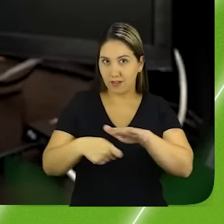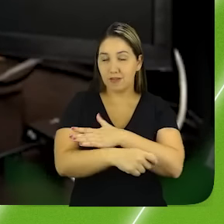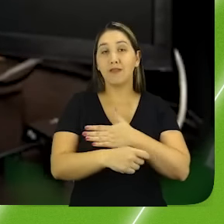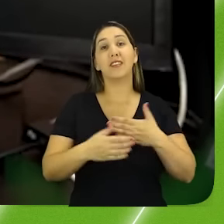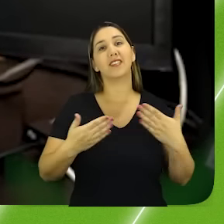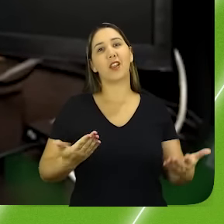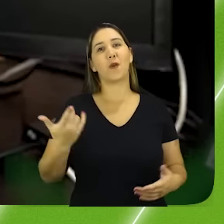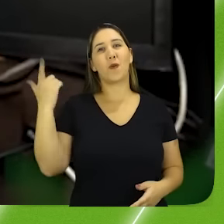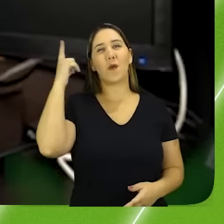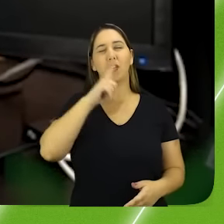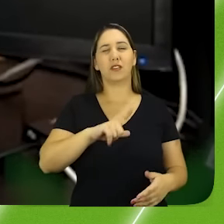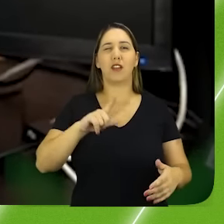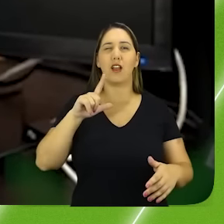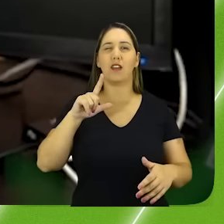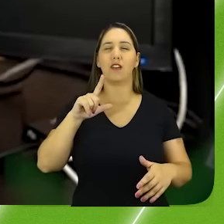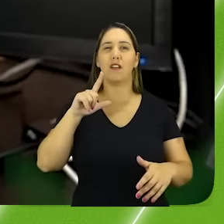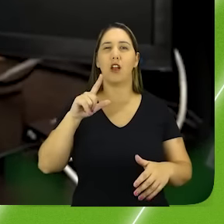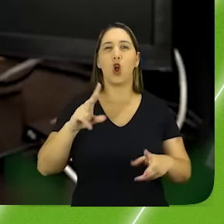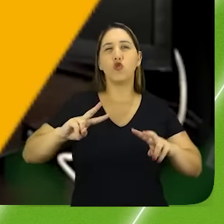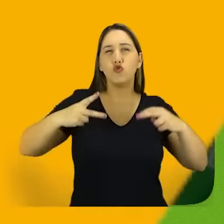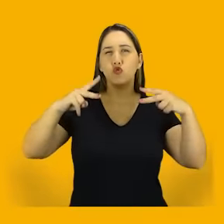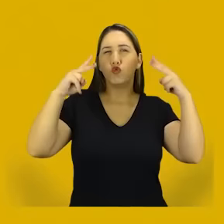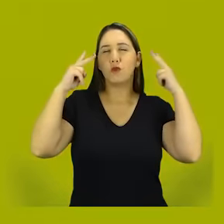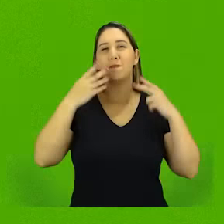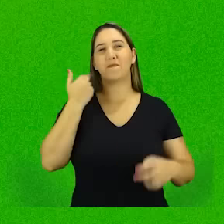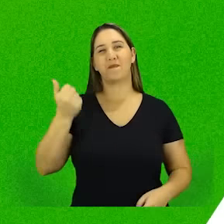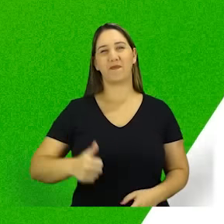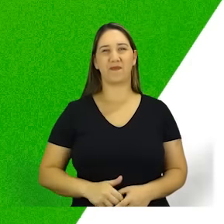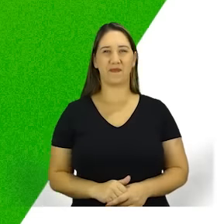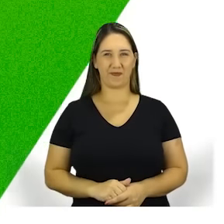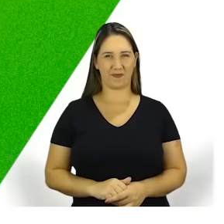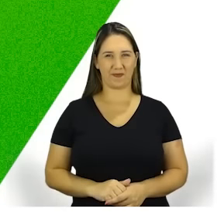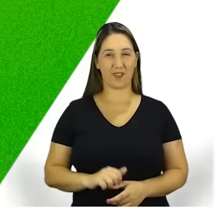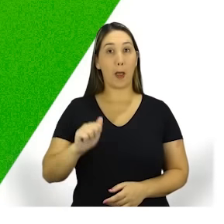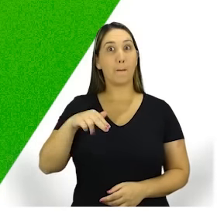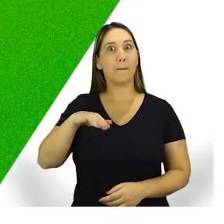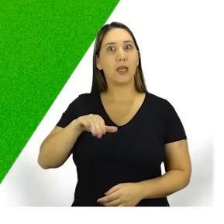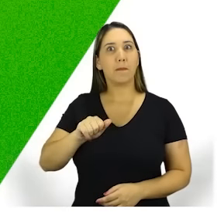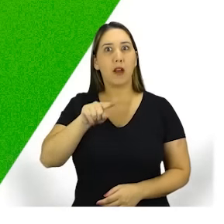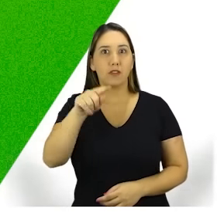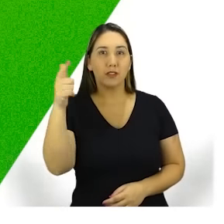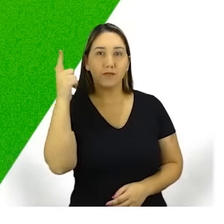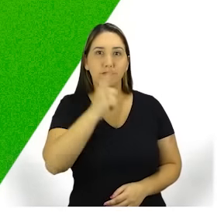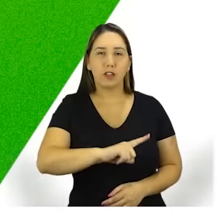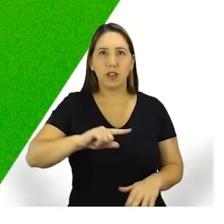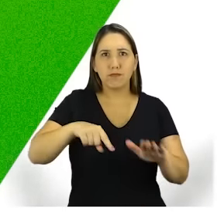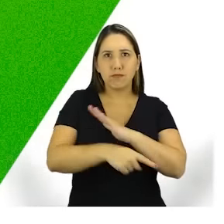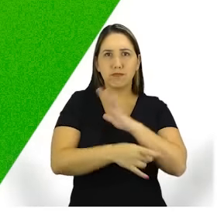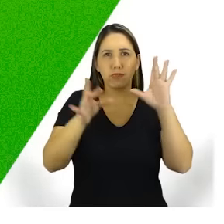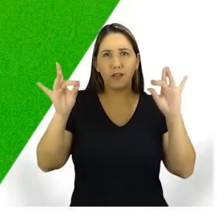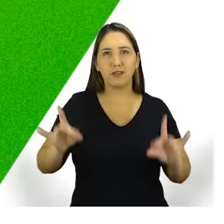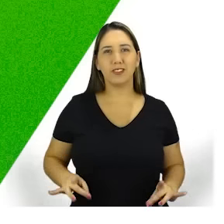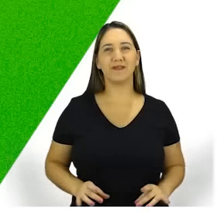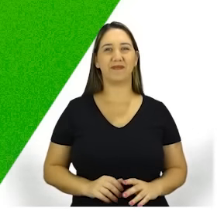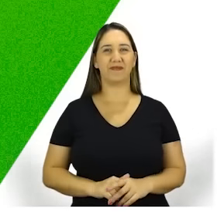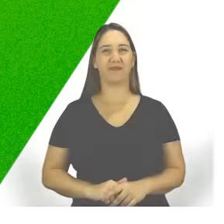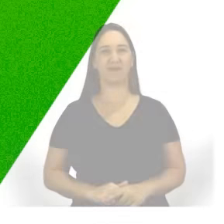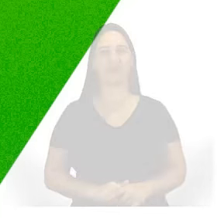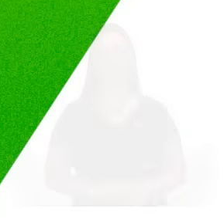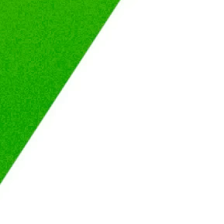mais frutos ele vai colher lá na frente. Com a Anbima, você sempre vai fundo.